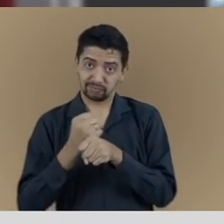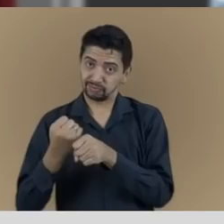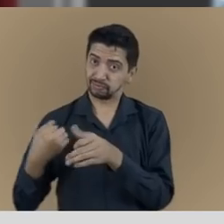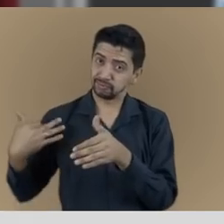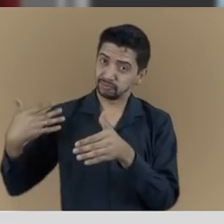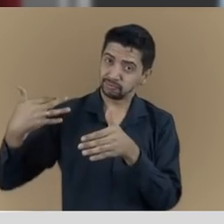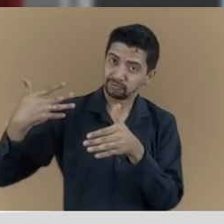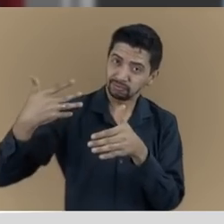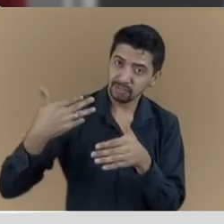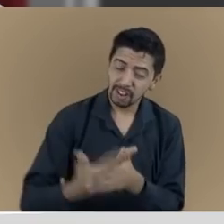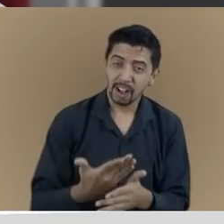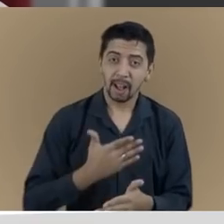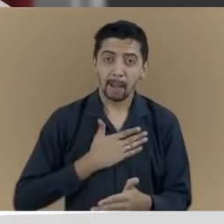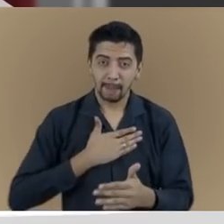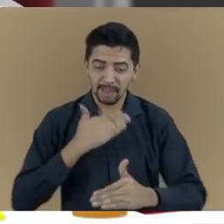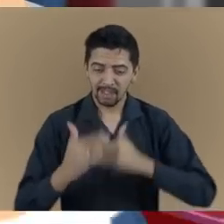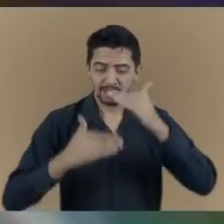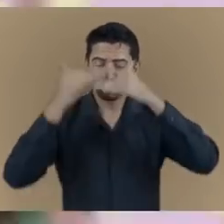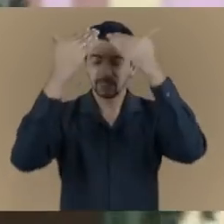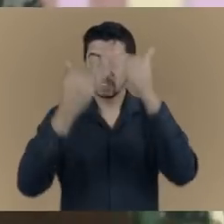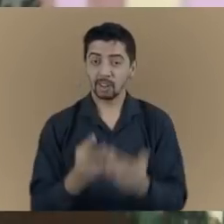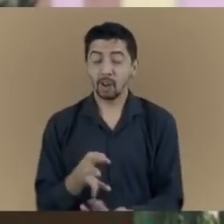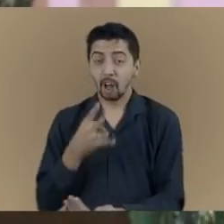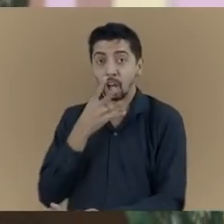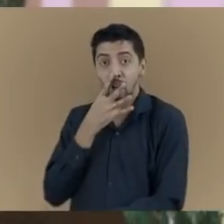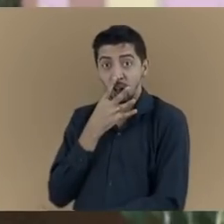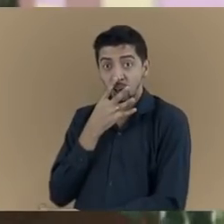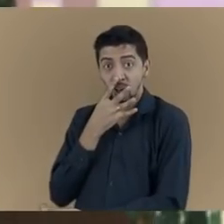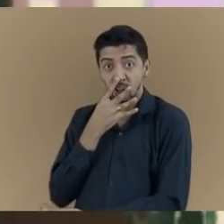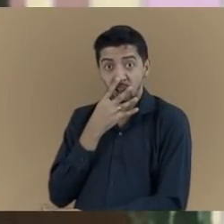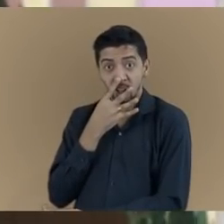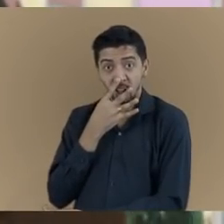foi passando e a minha evolução era notável.